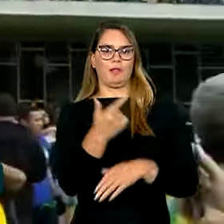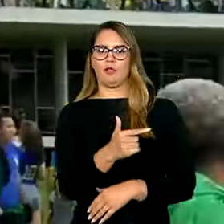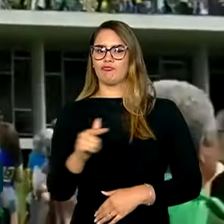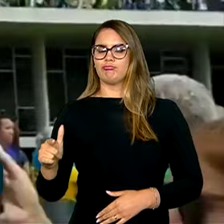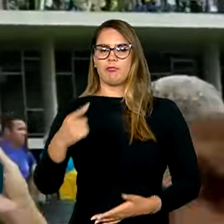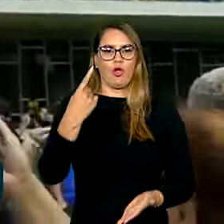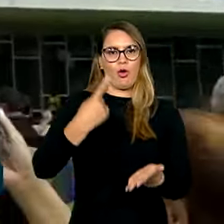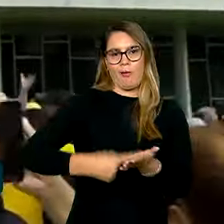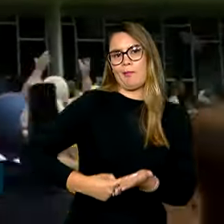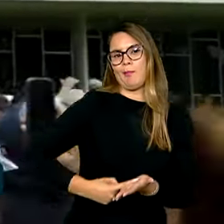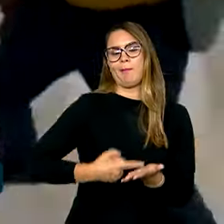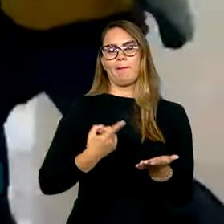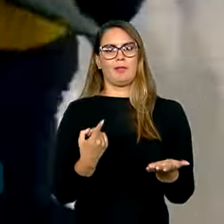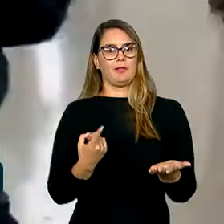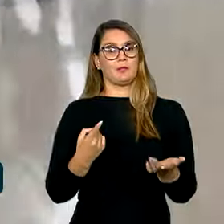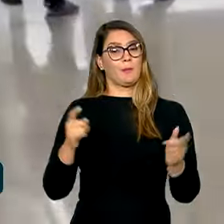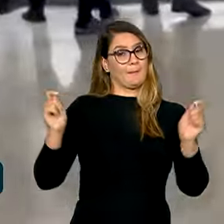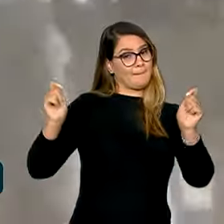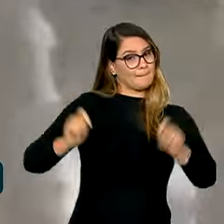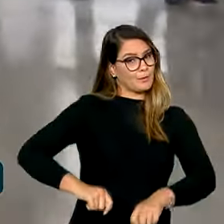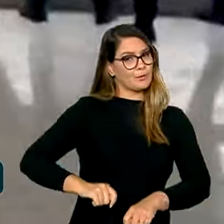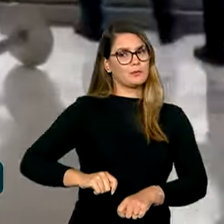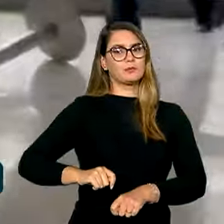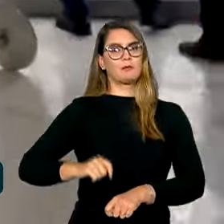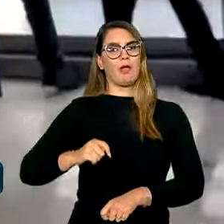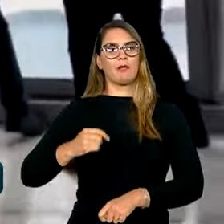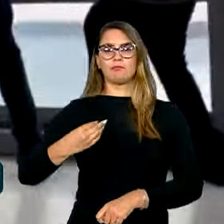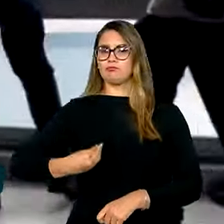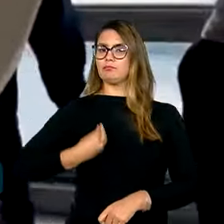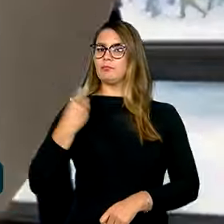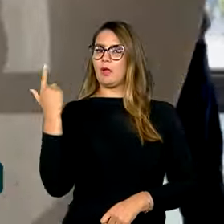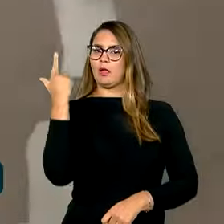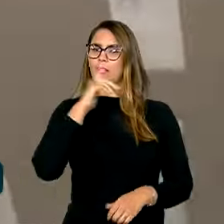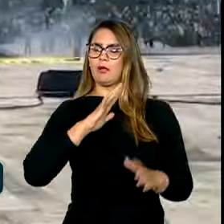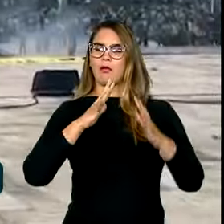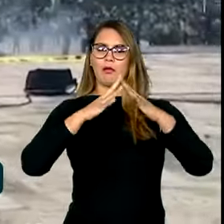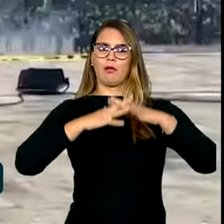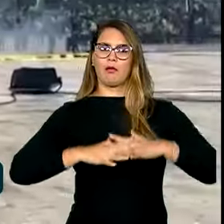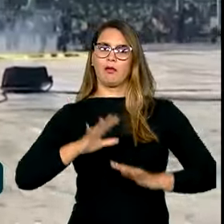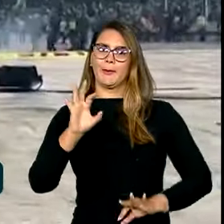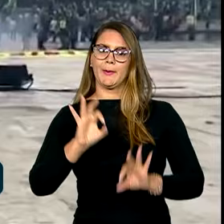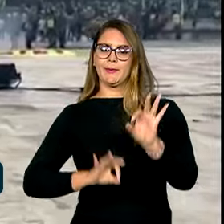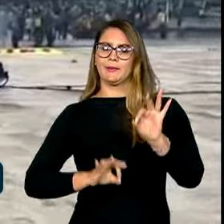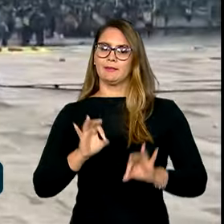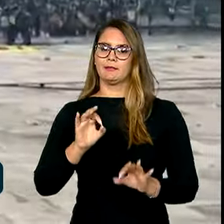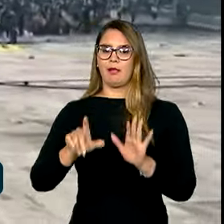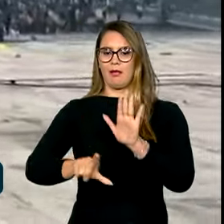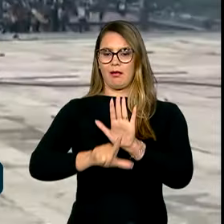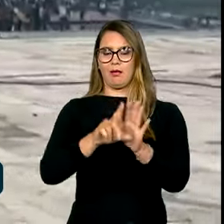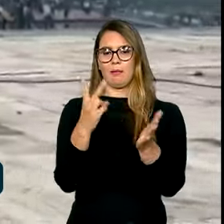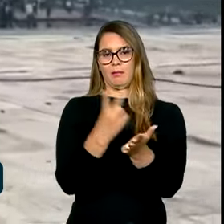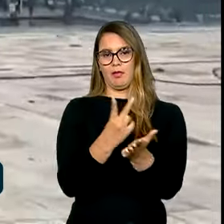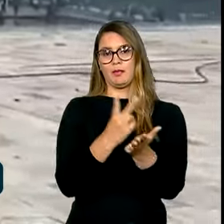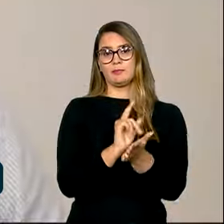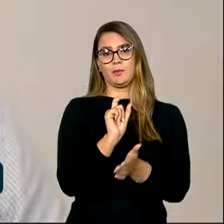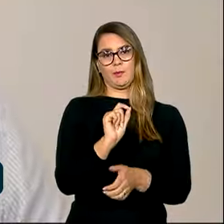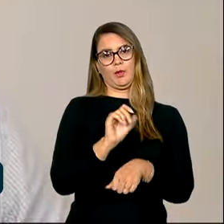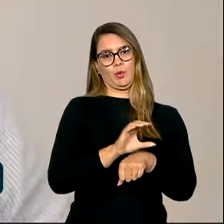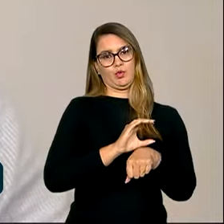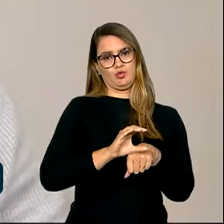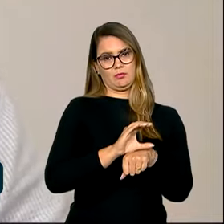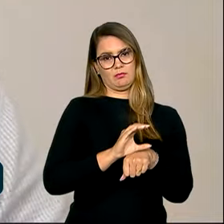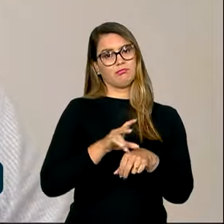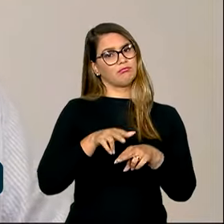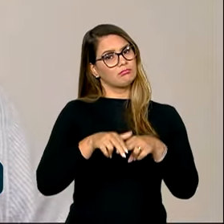compromisso com a possibilidade de vivermos em harmonia e organizados sob as mesmas leis, no caso, a Constituição Federal. Portanto,